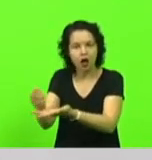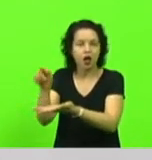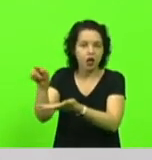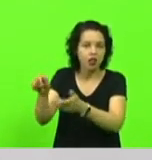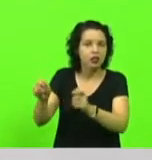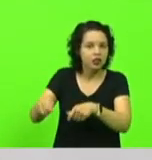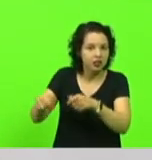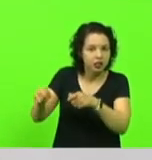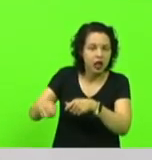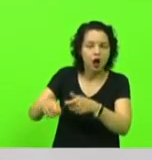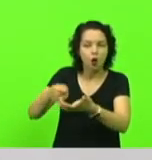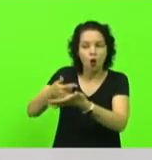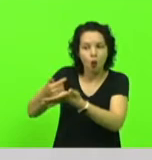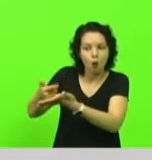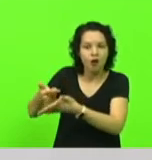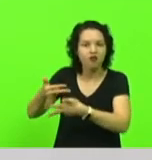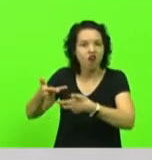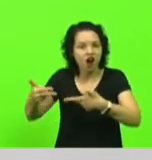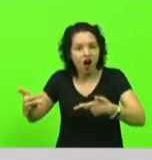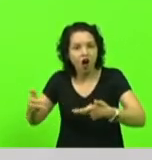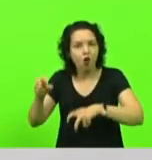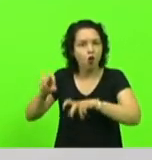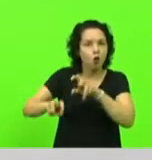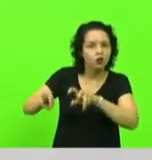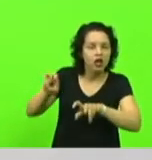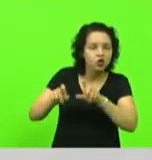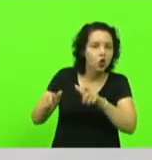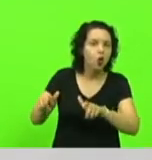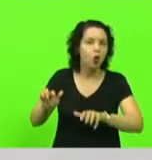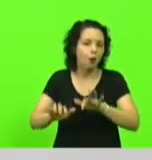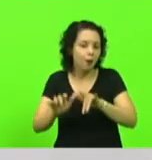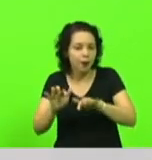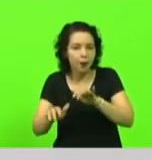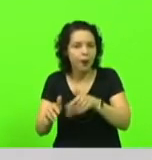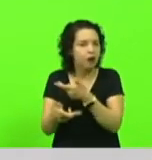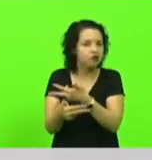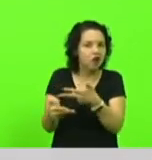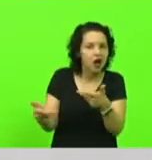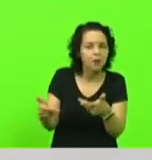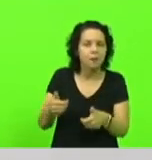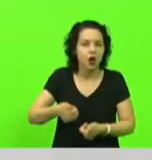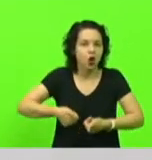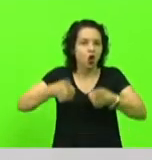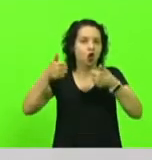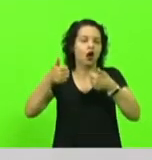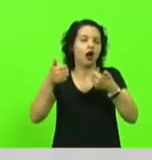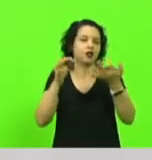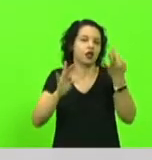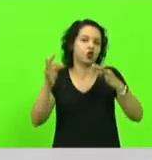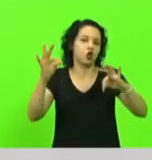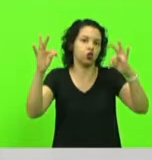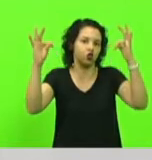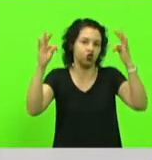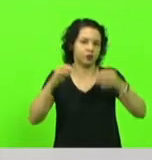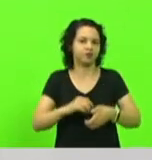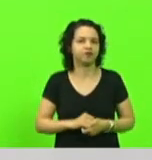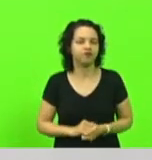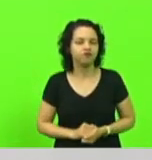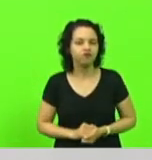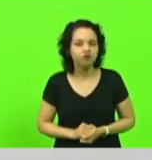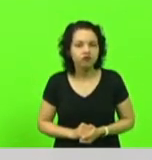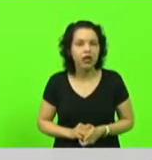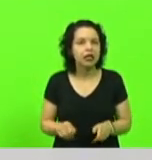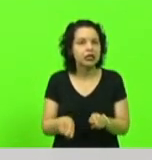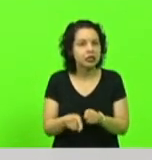em computadores e melhora as suas tecnologias de comunicação. Nós também temos o Invest Agro, que é a